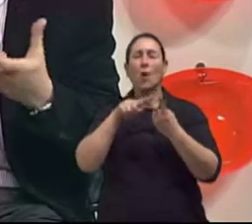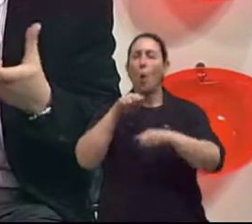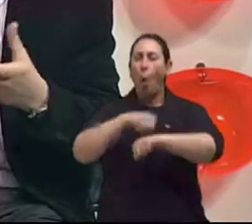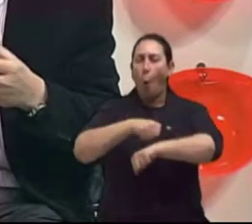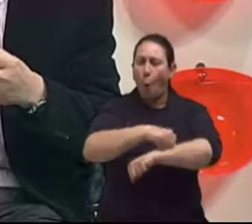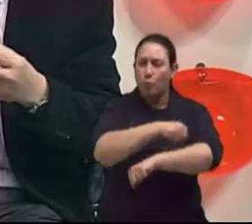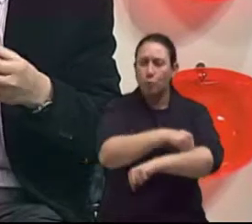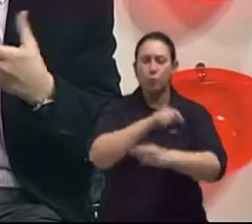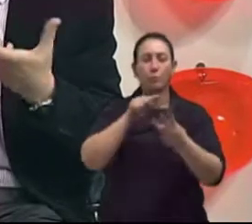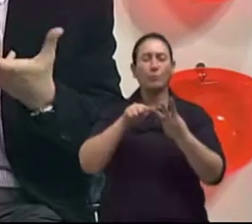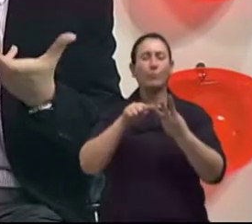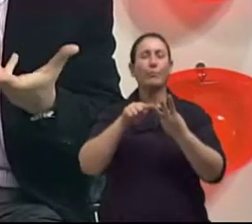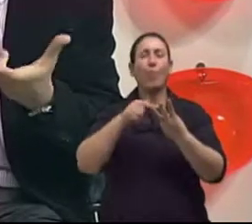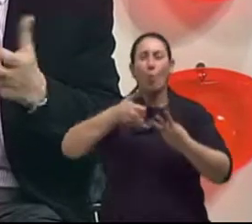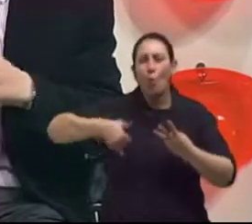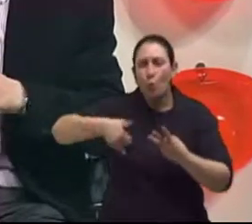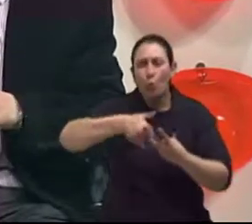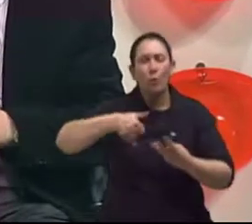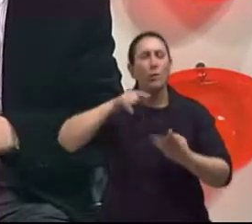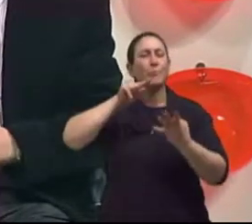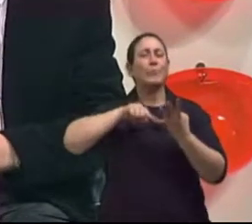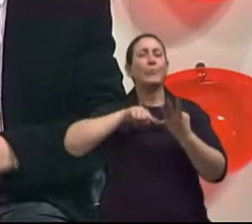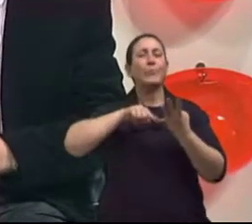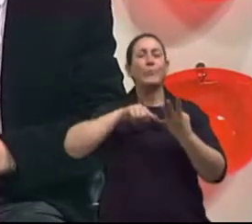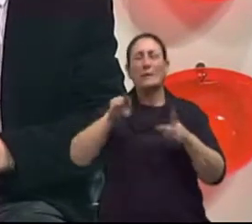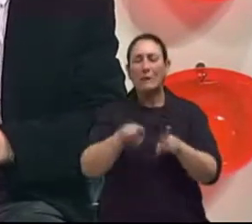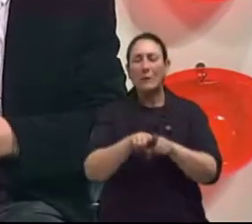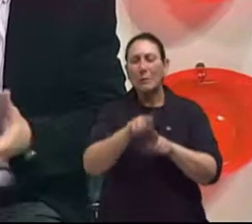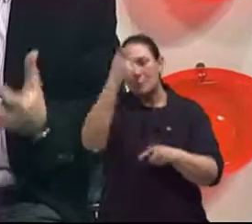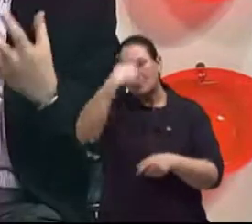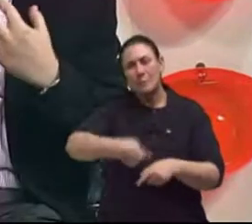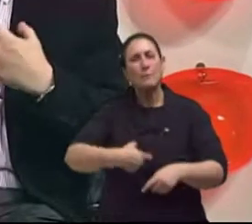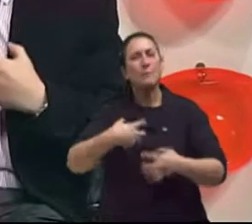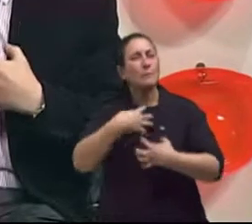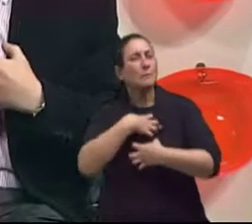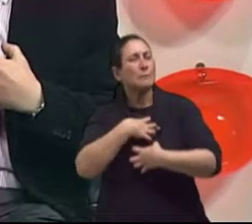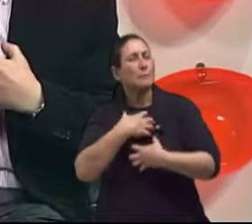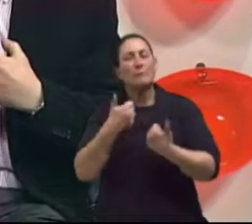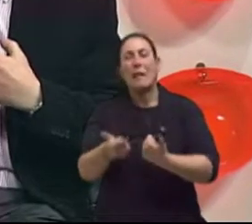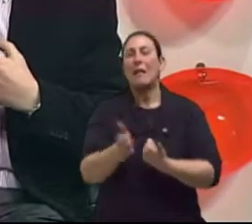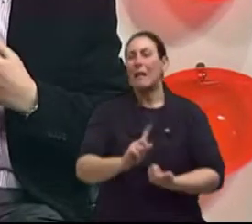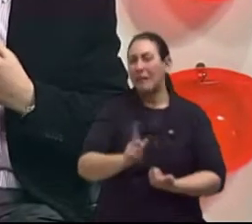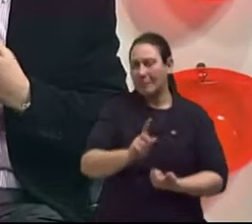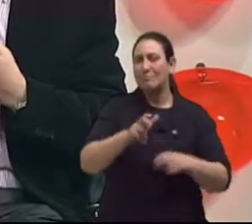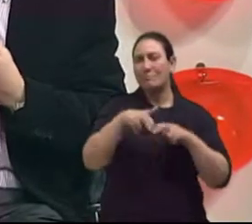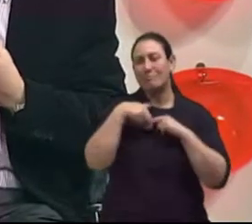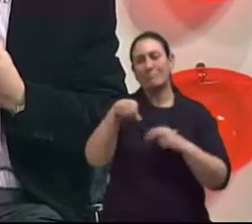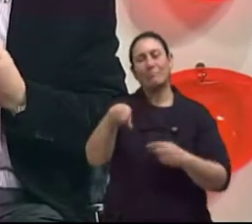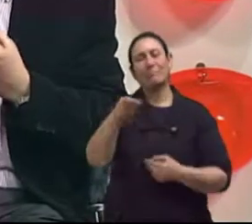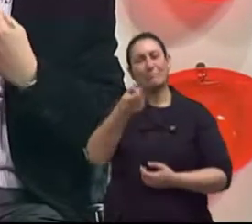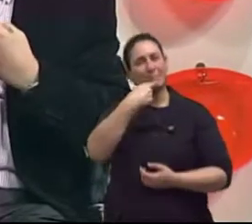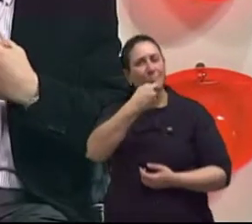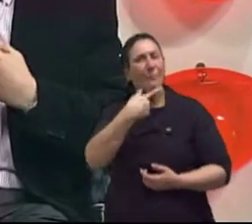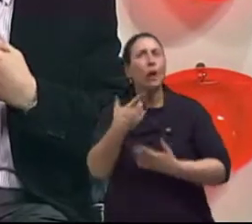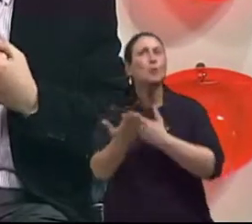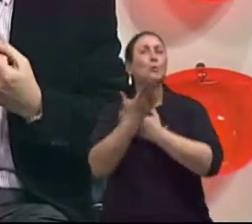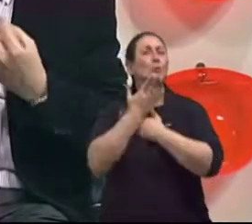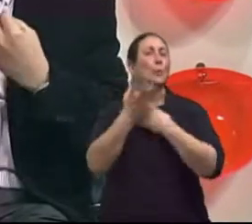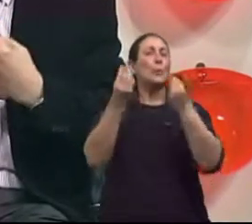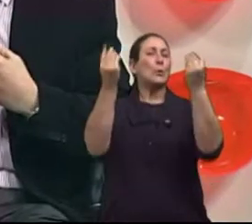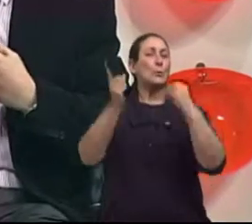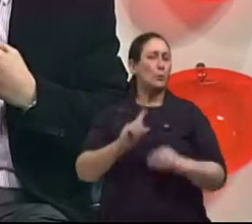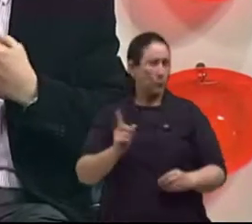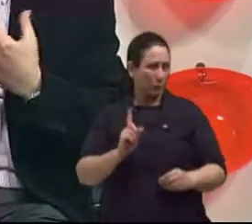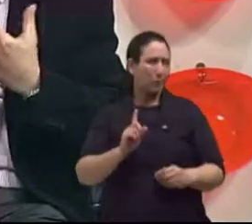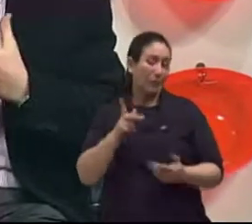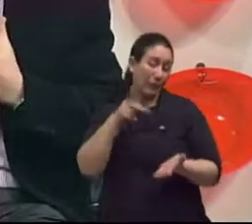gordura, enfim. E claro que isso também faz a diferença para a pessoa poder entender isso e